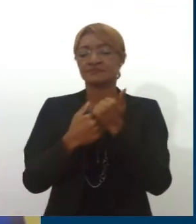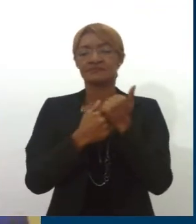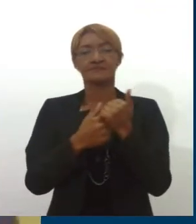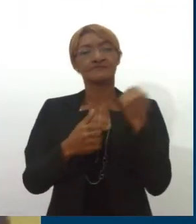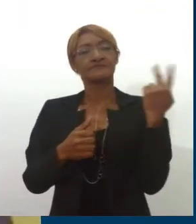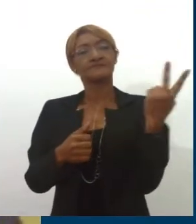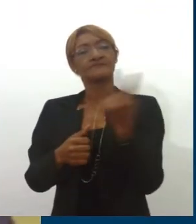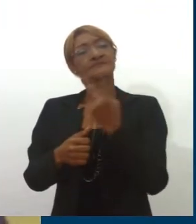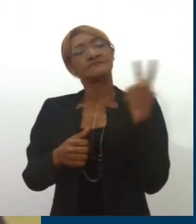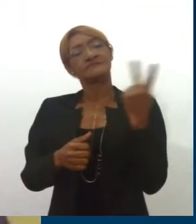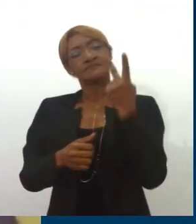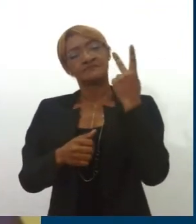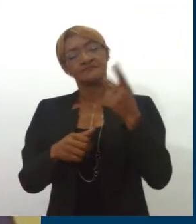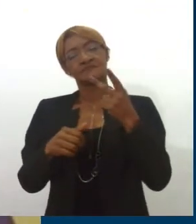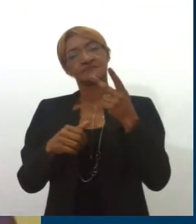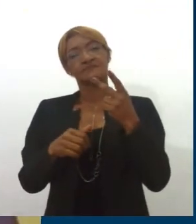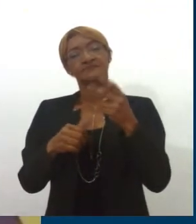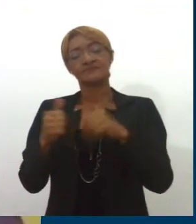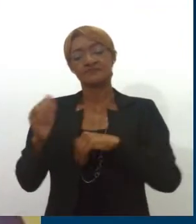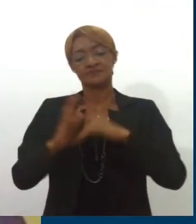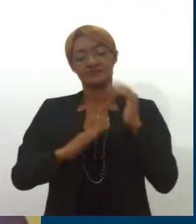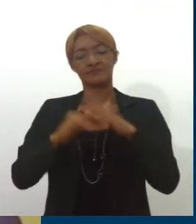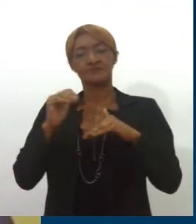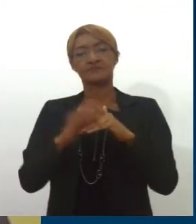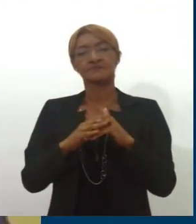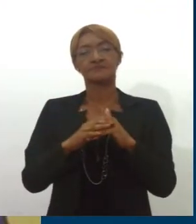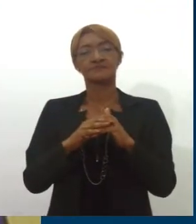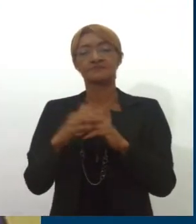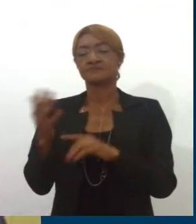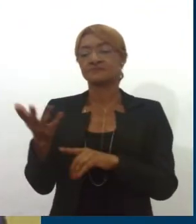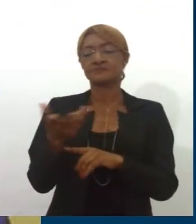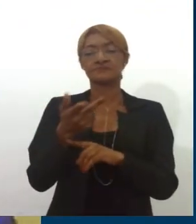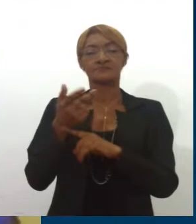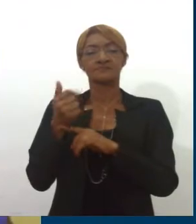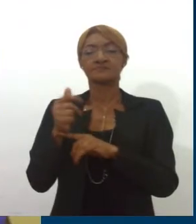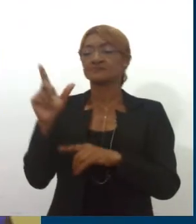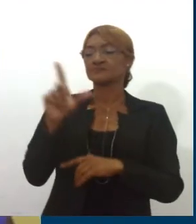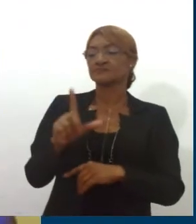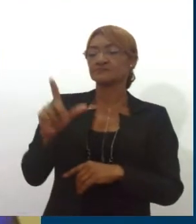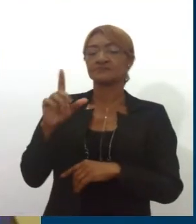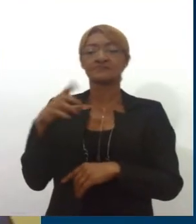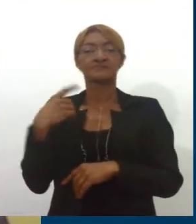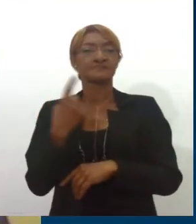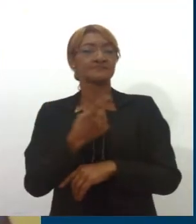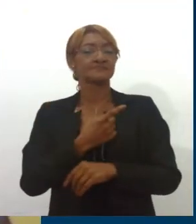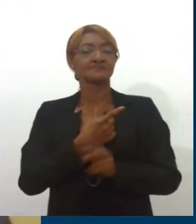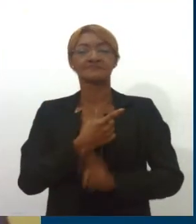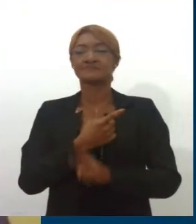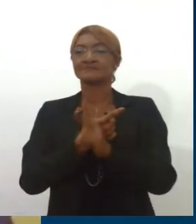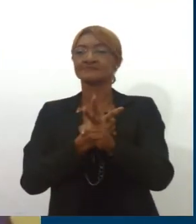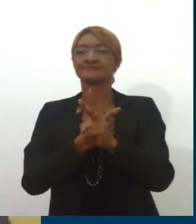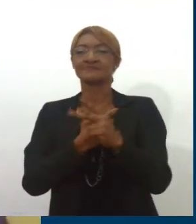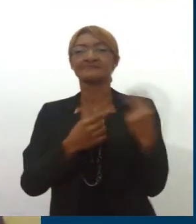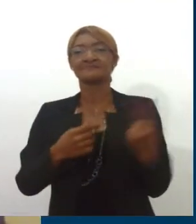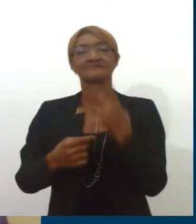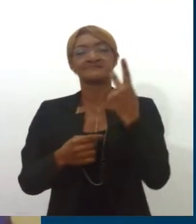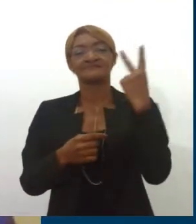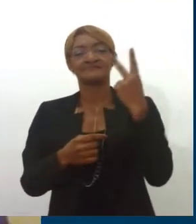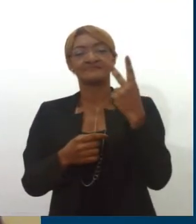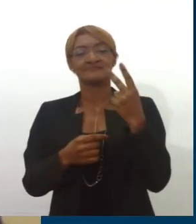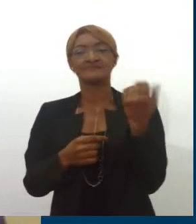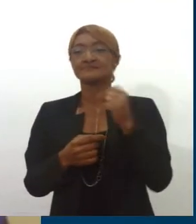reconhecer o cordel como profissão, como arco, como literatura nossa, sempre vêm para favorecer. Sergipe